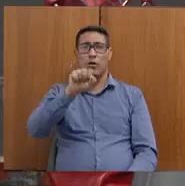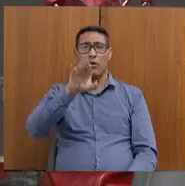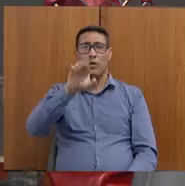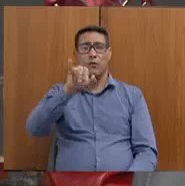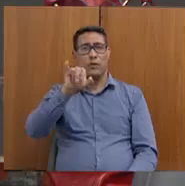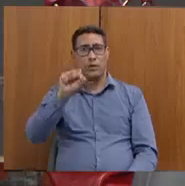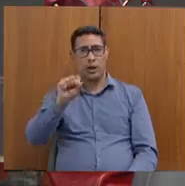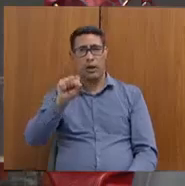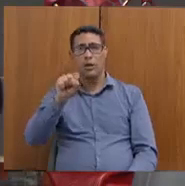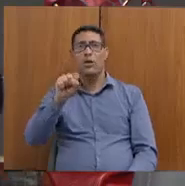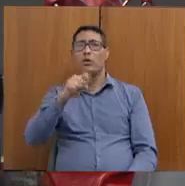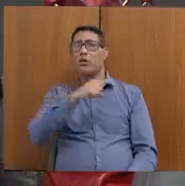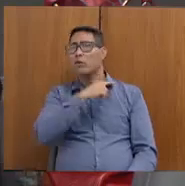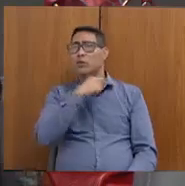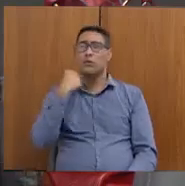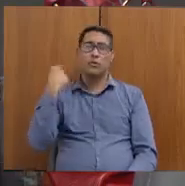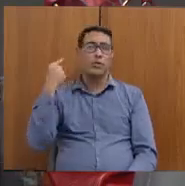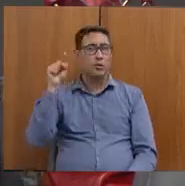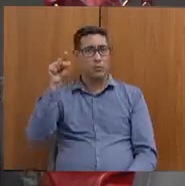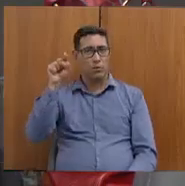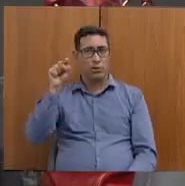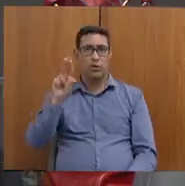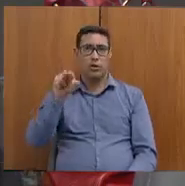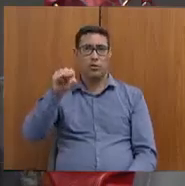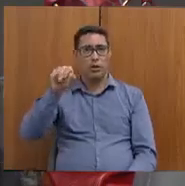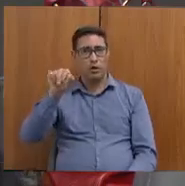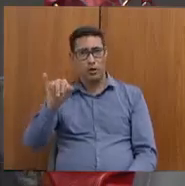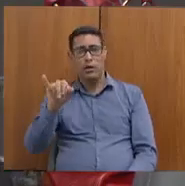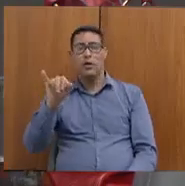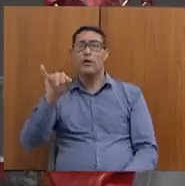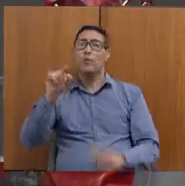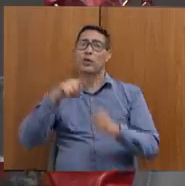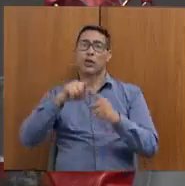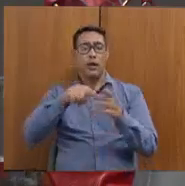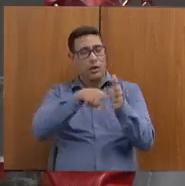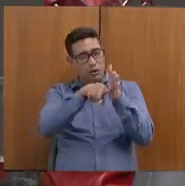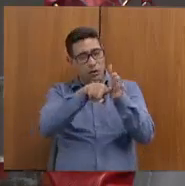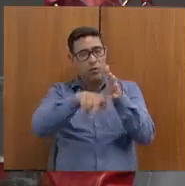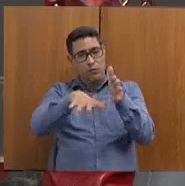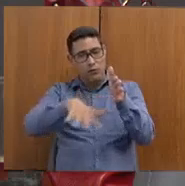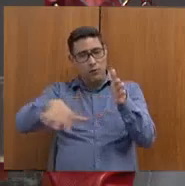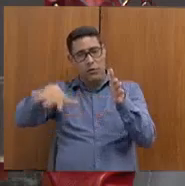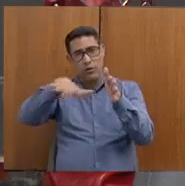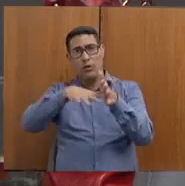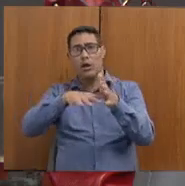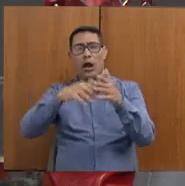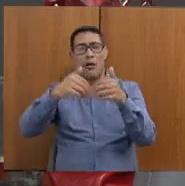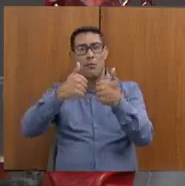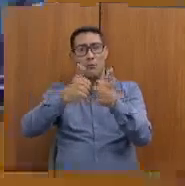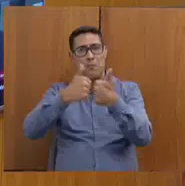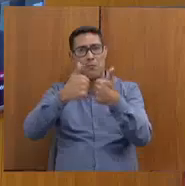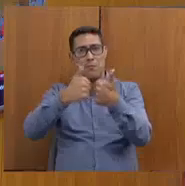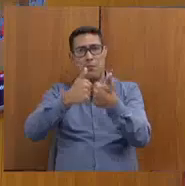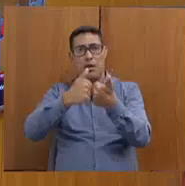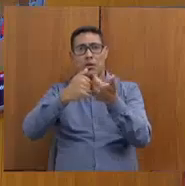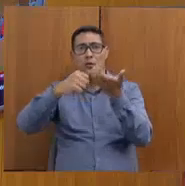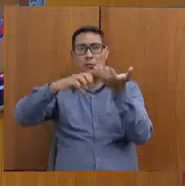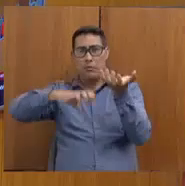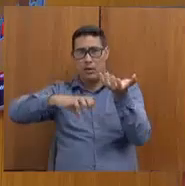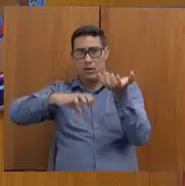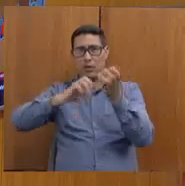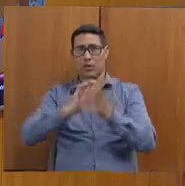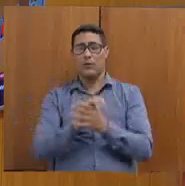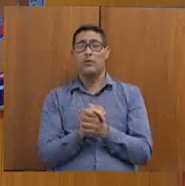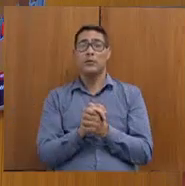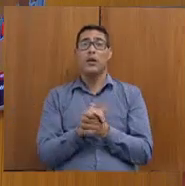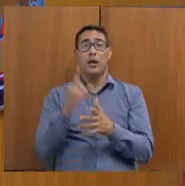Unaí, exatamente pelo fato de estar indo lá fiscalizar trabalho escravo naquela região, lá próxima à Brasília. E esse tipo de ação